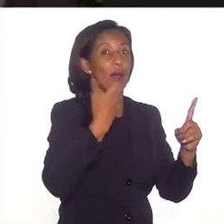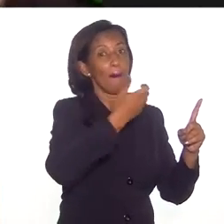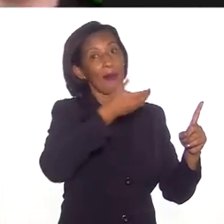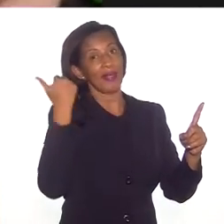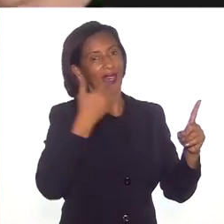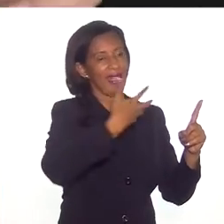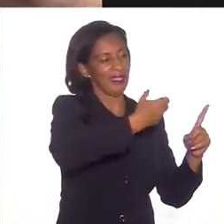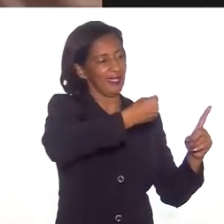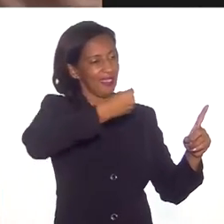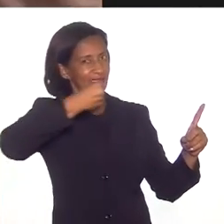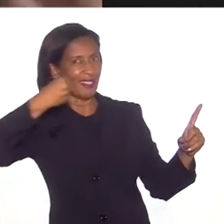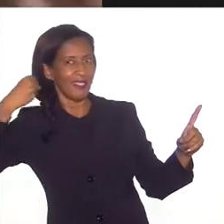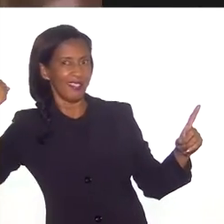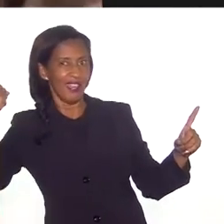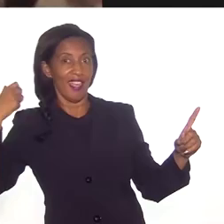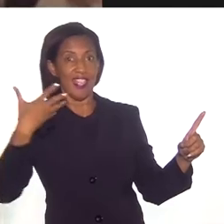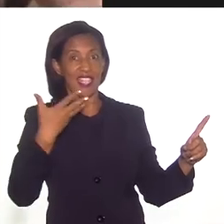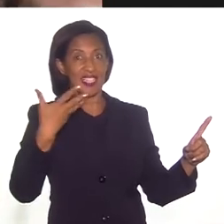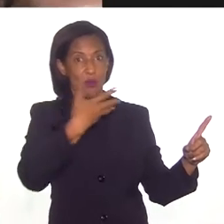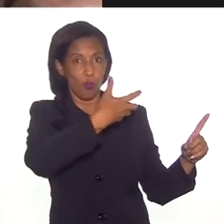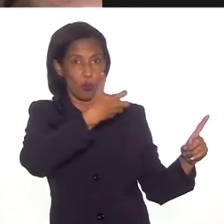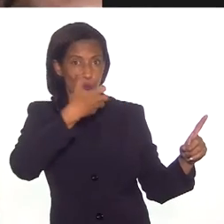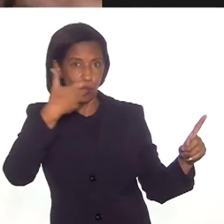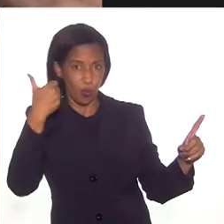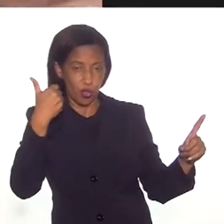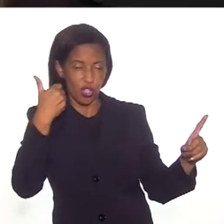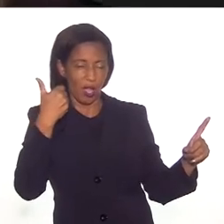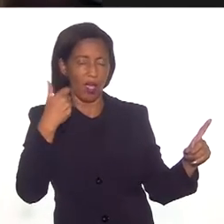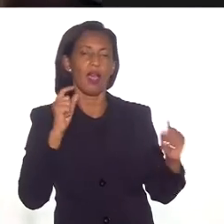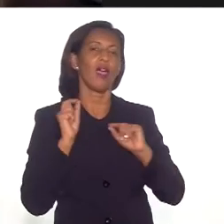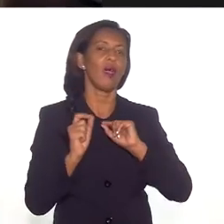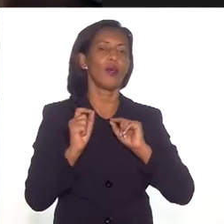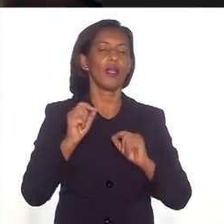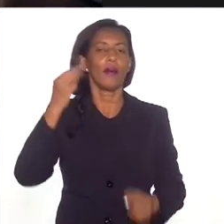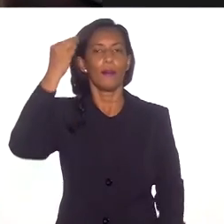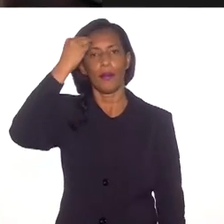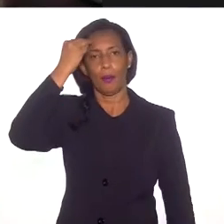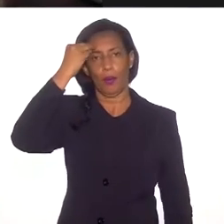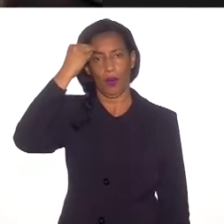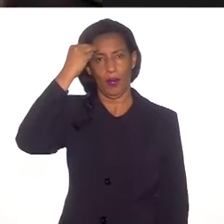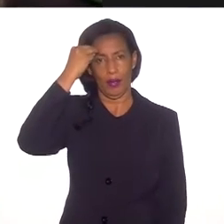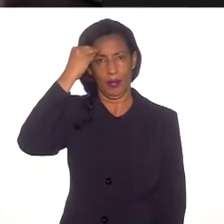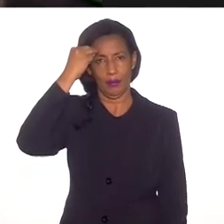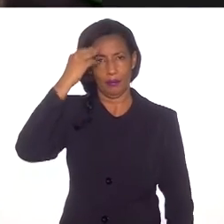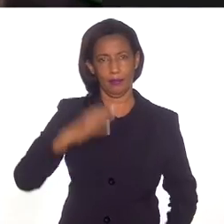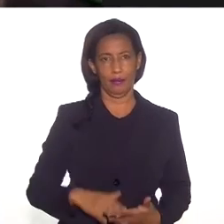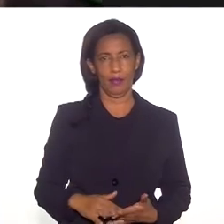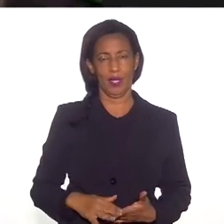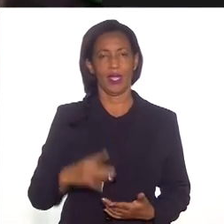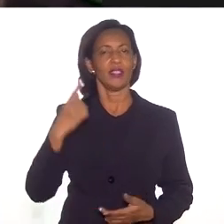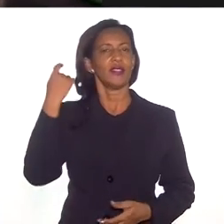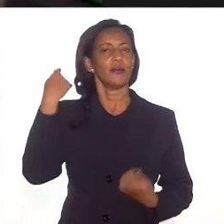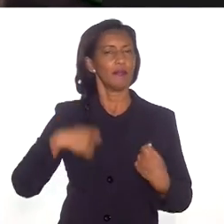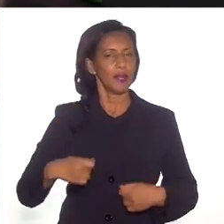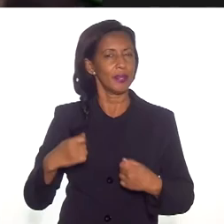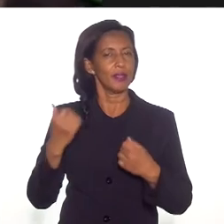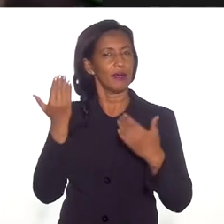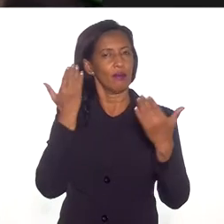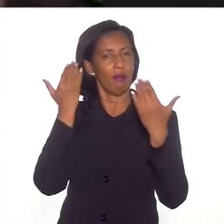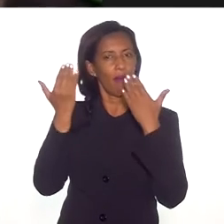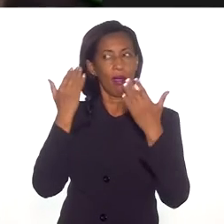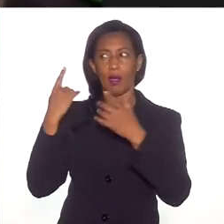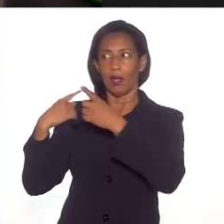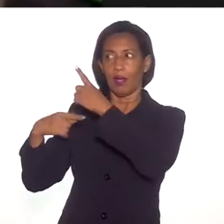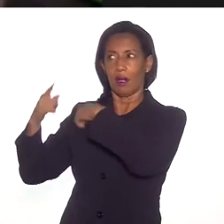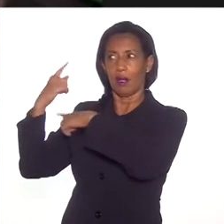puxada para trás. Esse puxar para trás que eu falo aqui é a nossa memória. Nós precisamos nos reconciliar